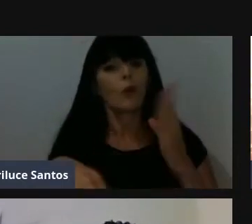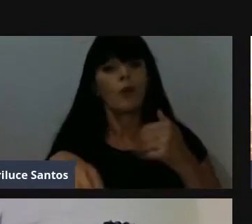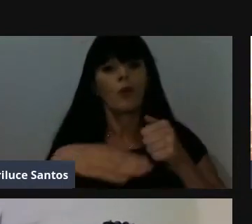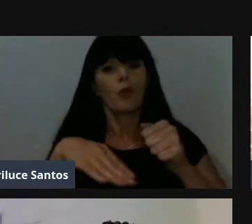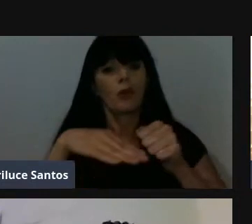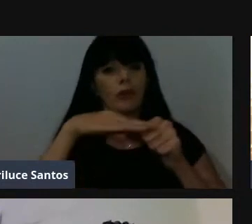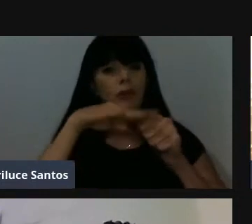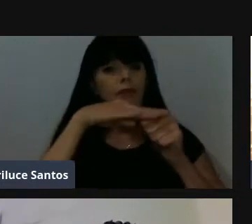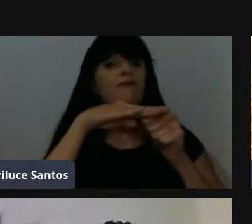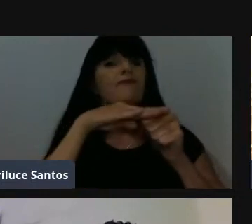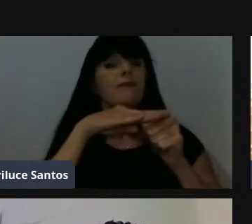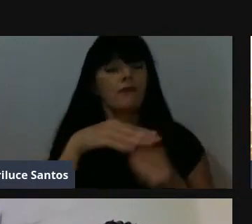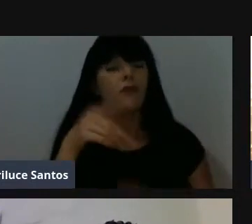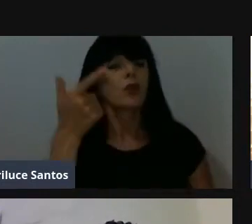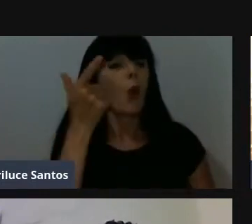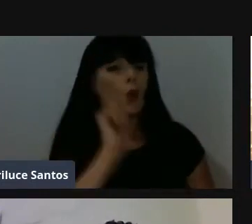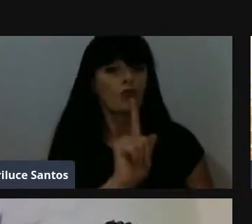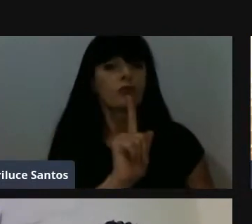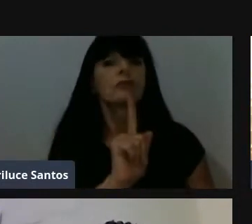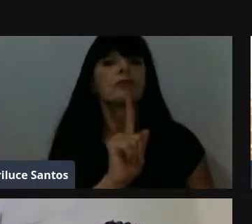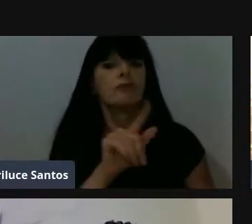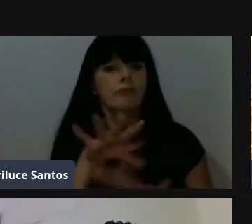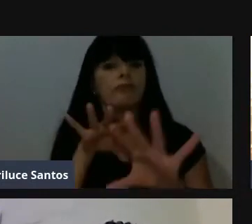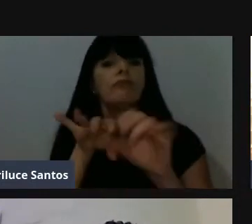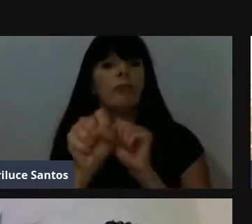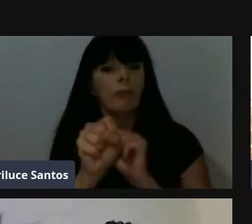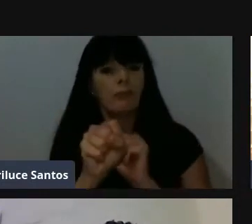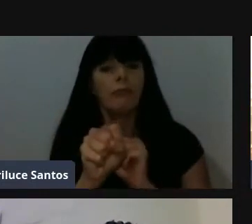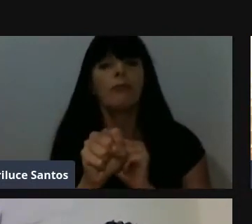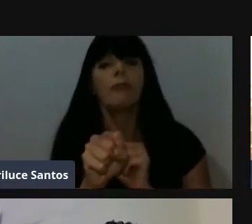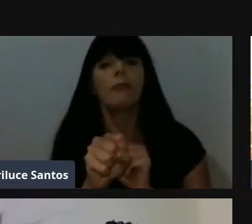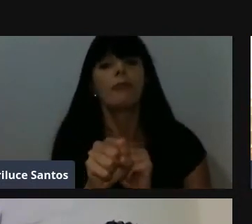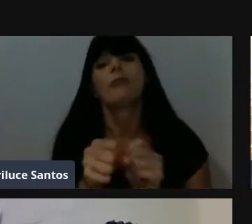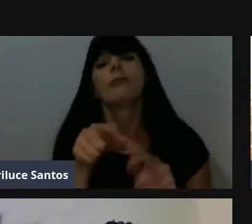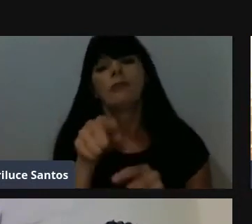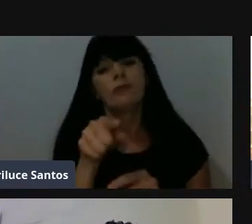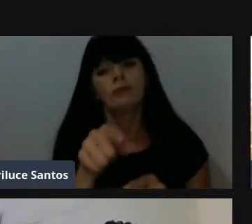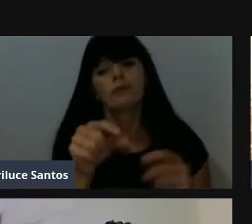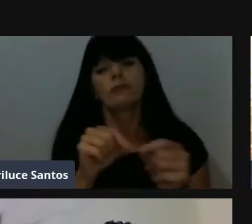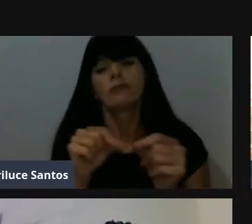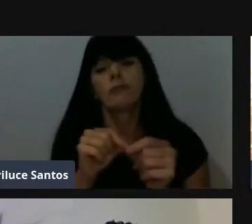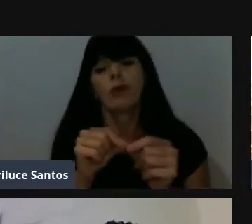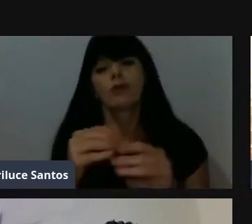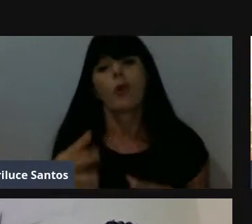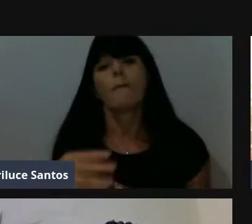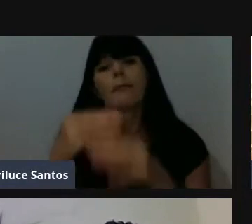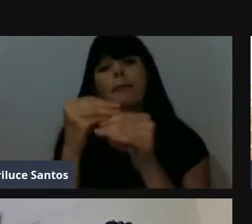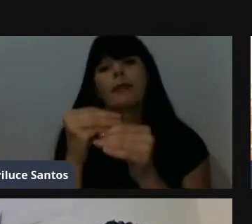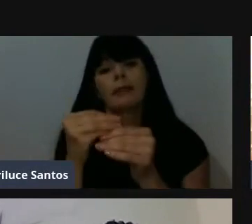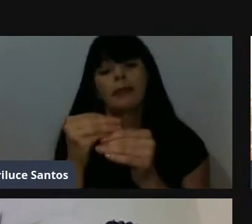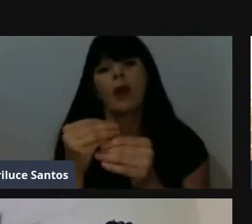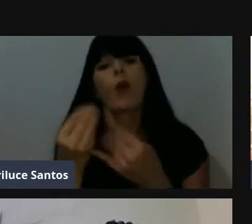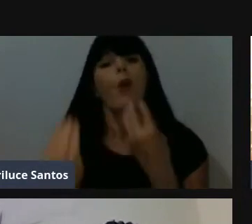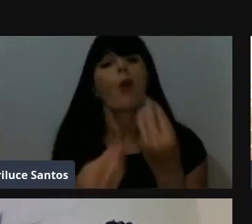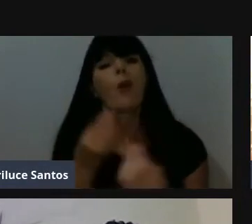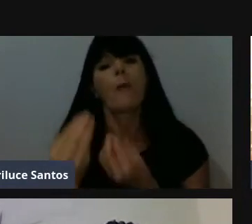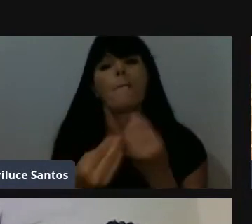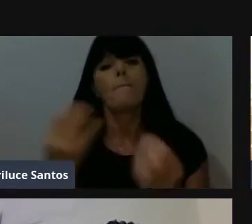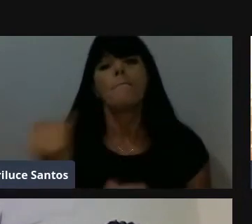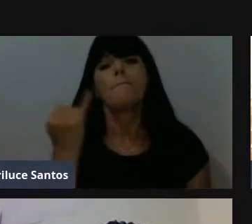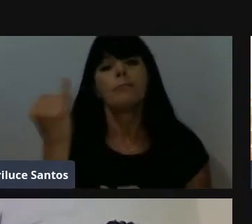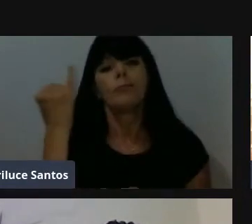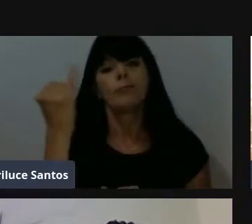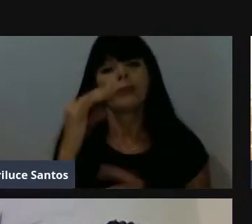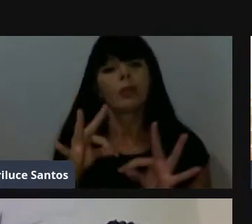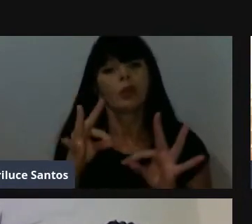qualquer outra, em qualquer curso superior. O Leitinho está aí, que fez engenharia de produção, depois com certeza vai comentar o quanto que é importante aquilo que a gente